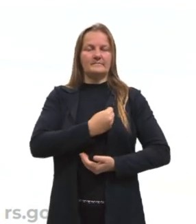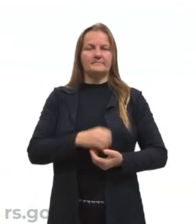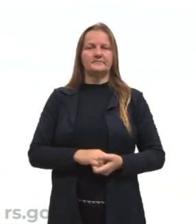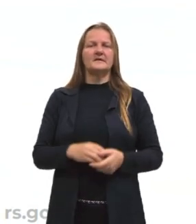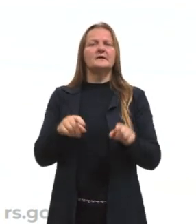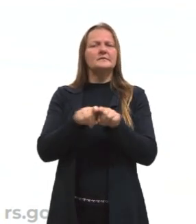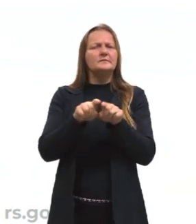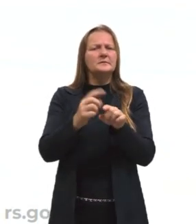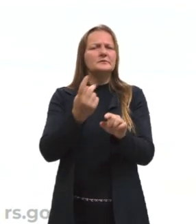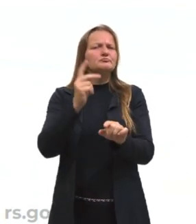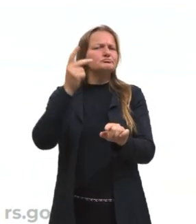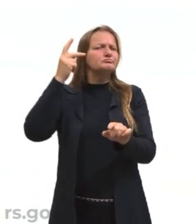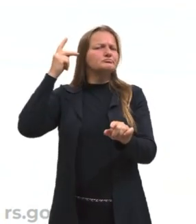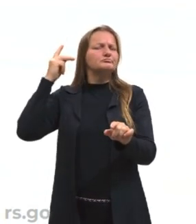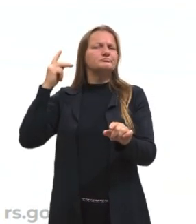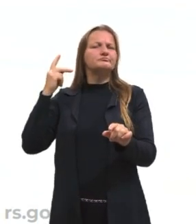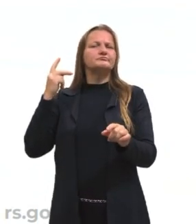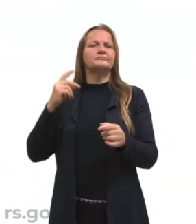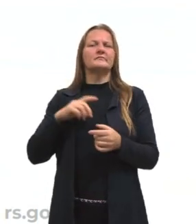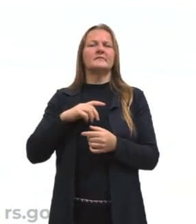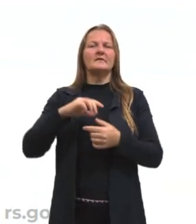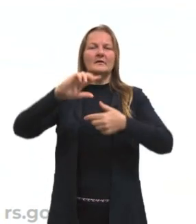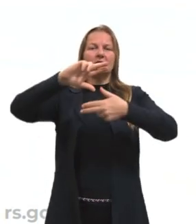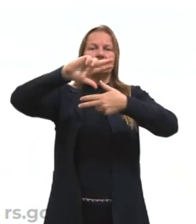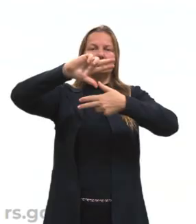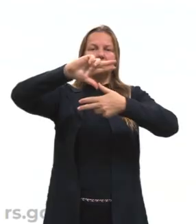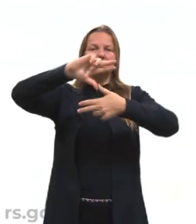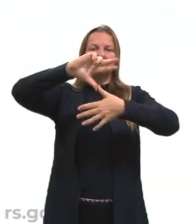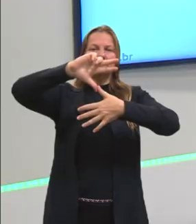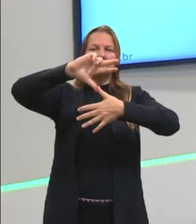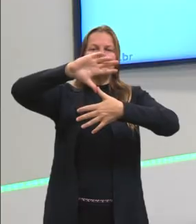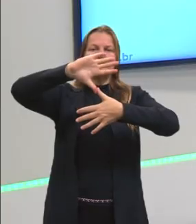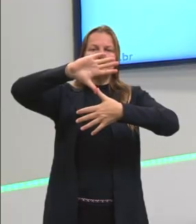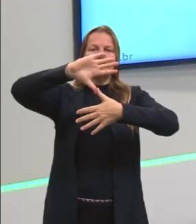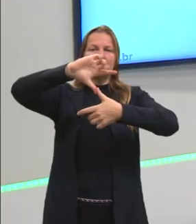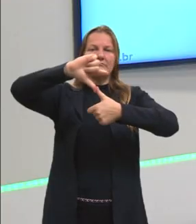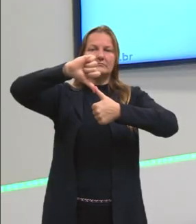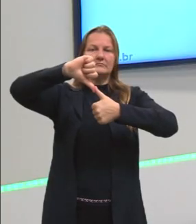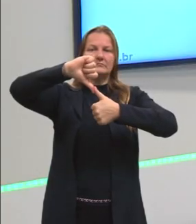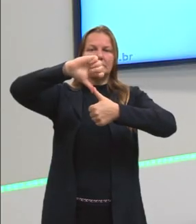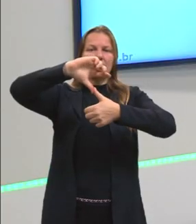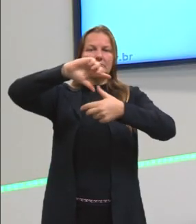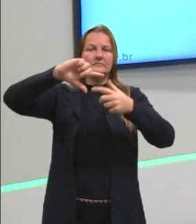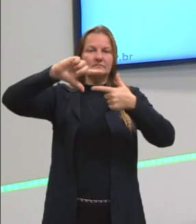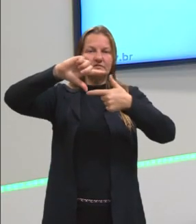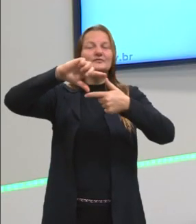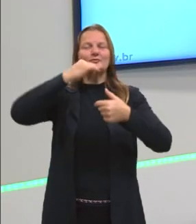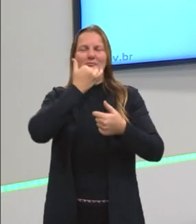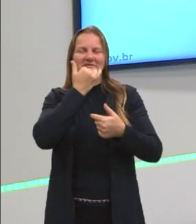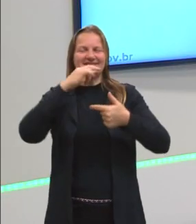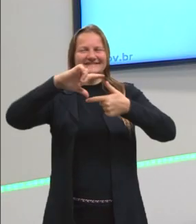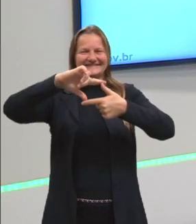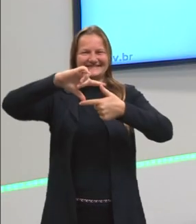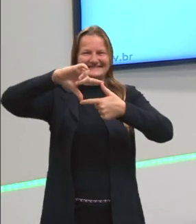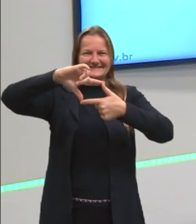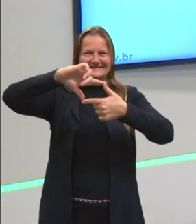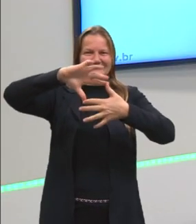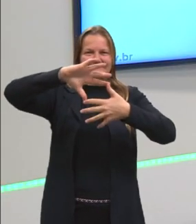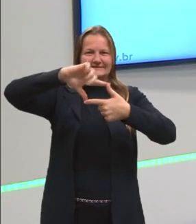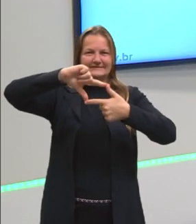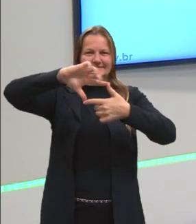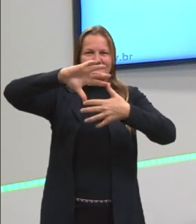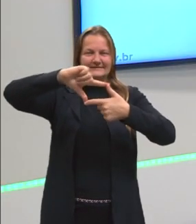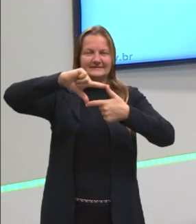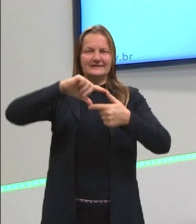resquícios, né? De etnocentrismo, de achar que a minha cultura, meu conhecimento, enfim, é superior às